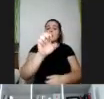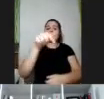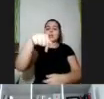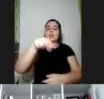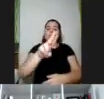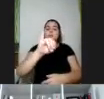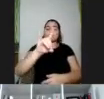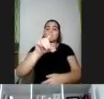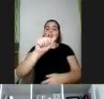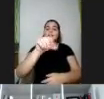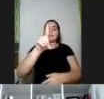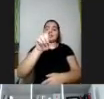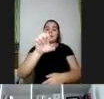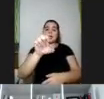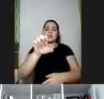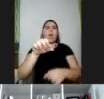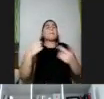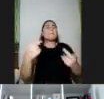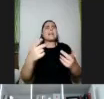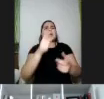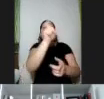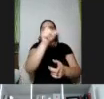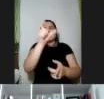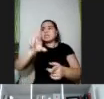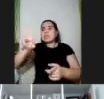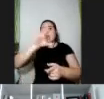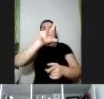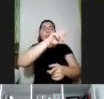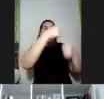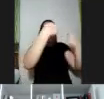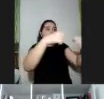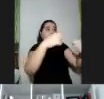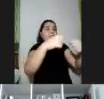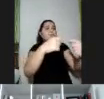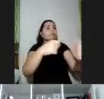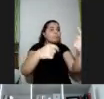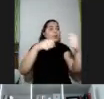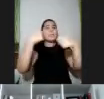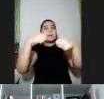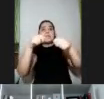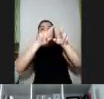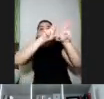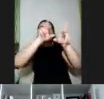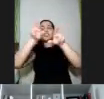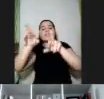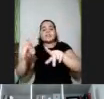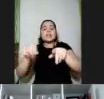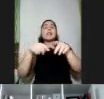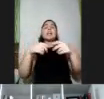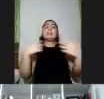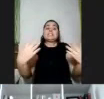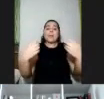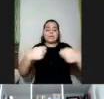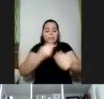entendendo que pessoas diferentes têm necessidades diferentes e precisam, dessa forma, que sejam oferecidas